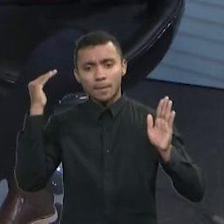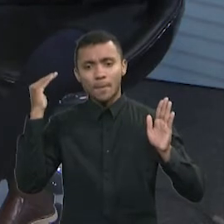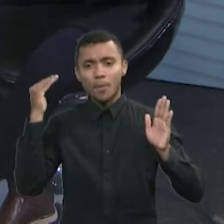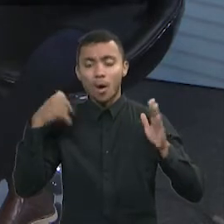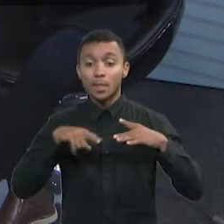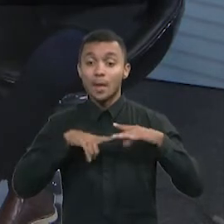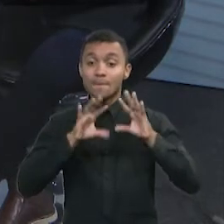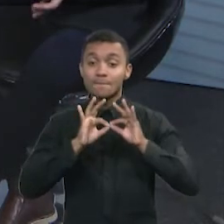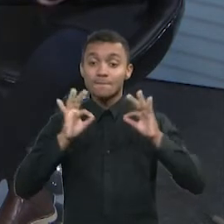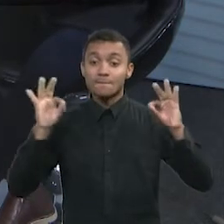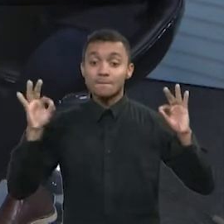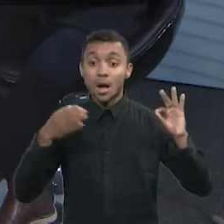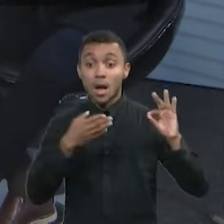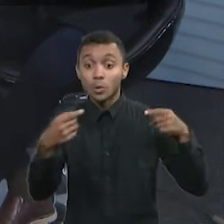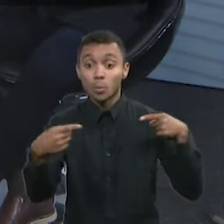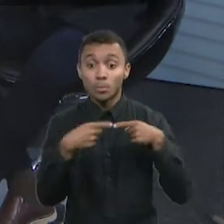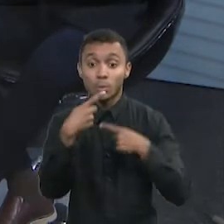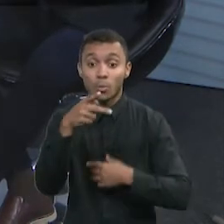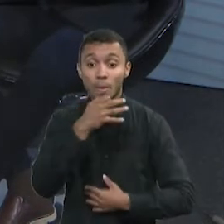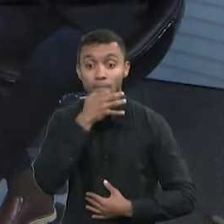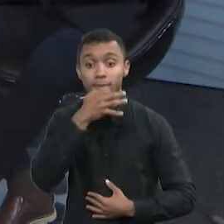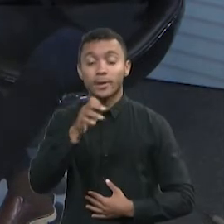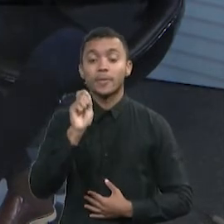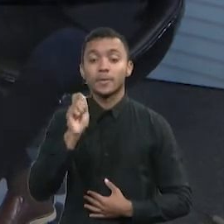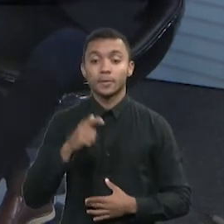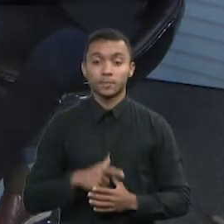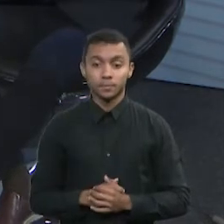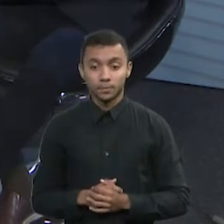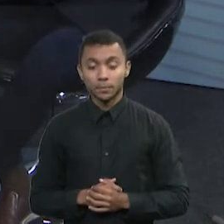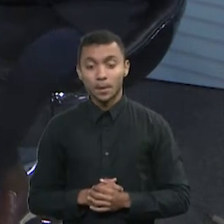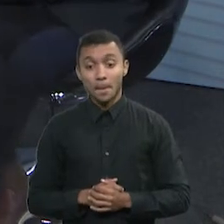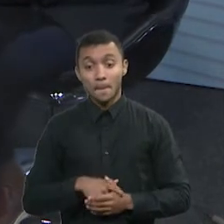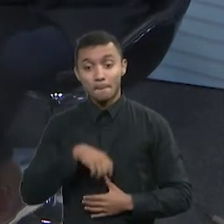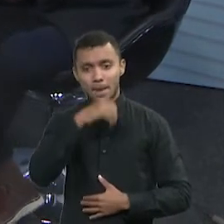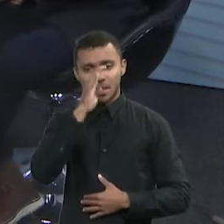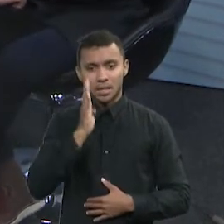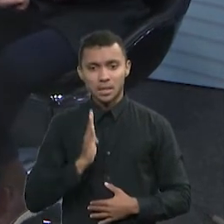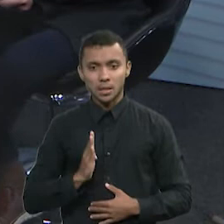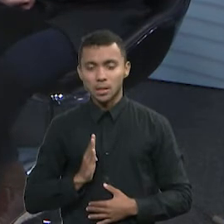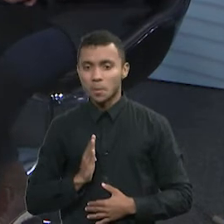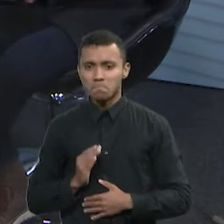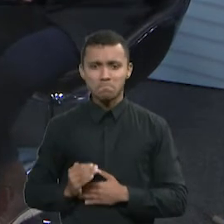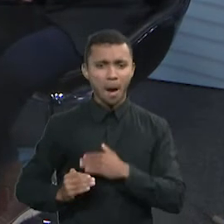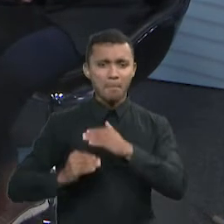que vai ao encontro que você está dizendo, Moisés. No Brasil, ter sucesso é pecado.